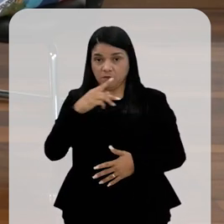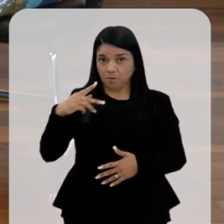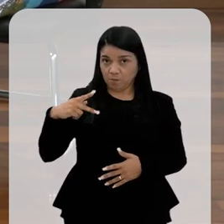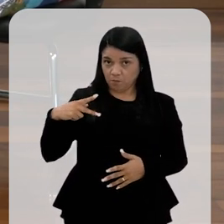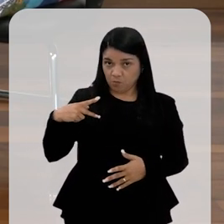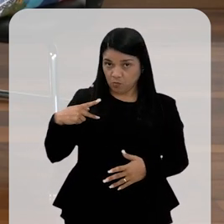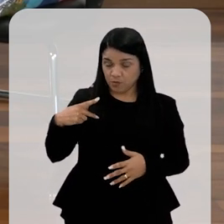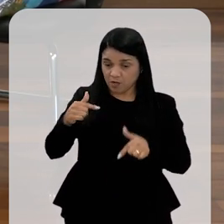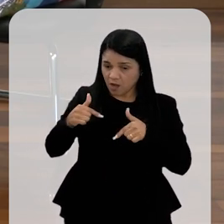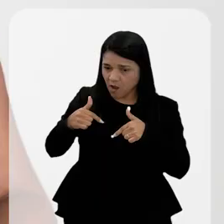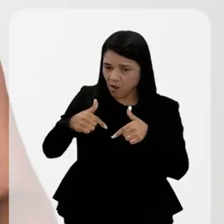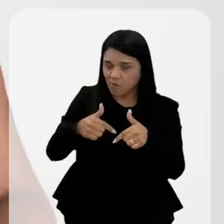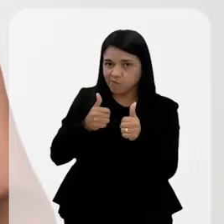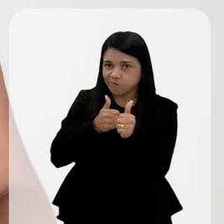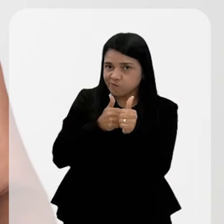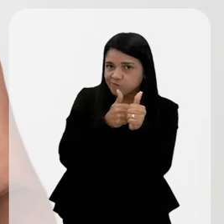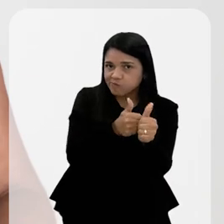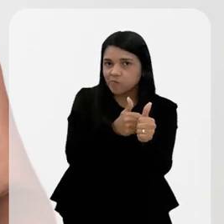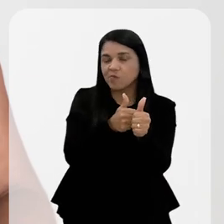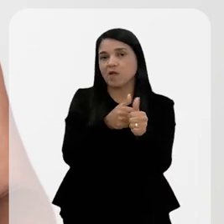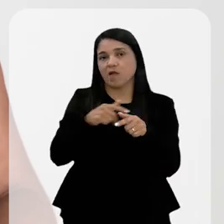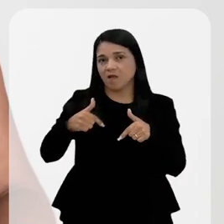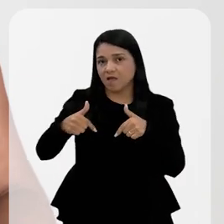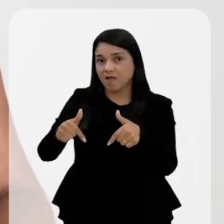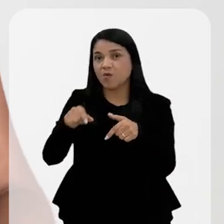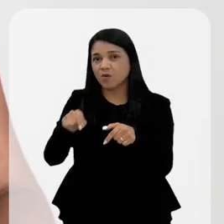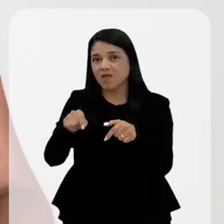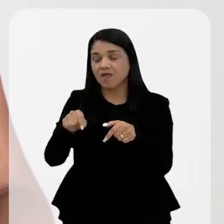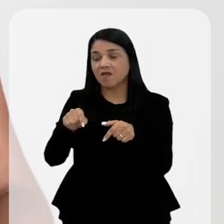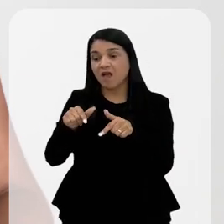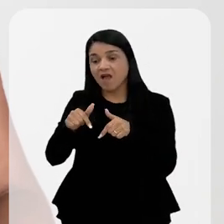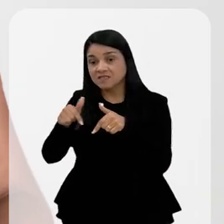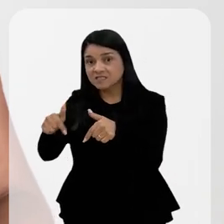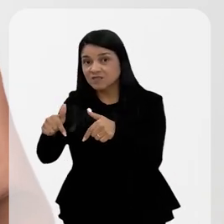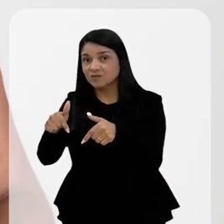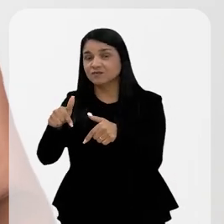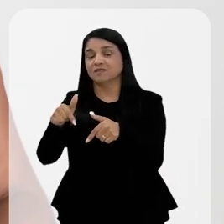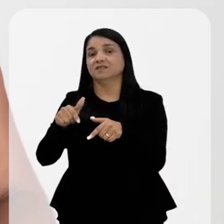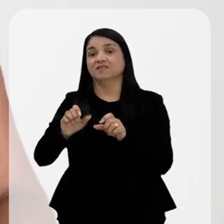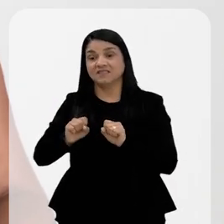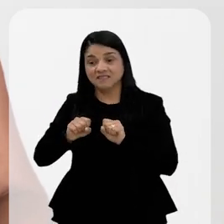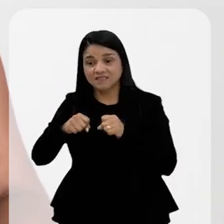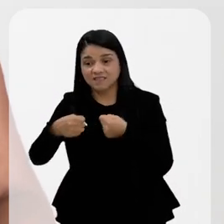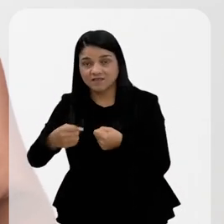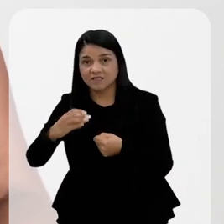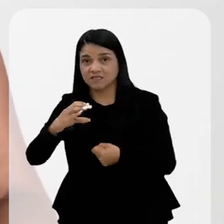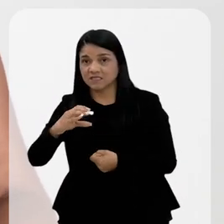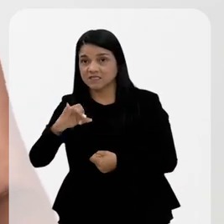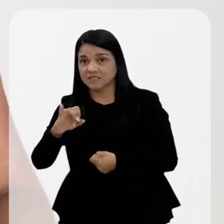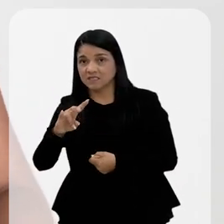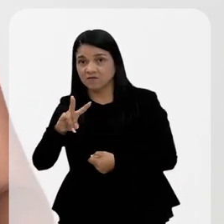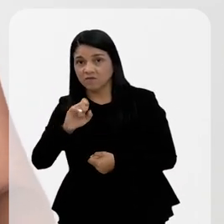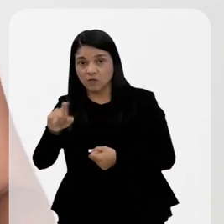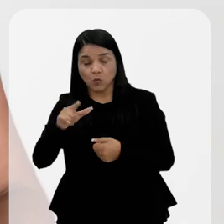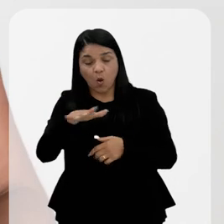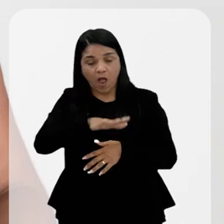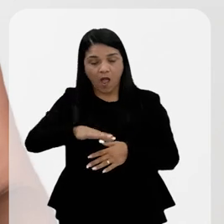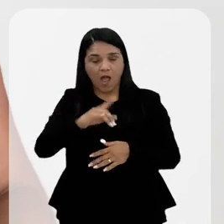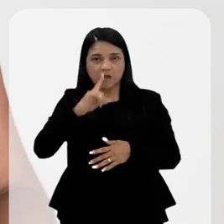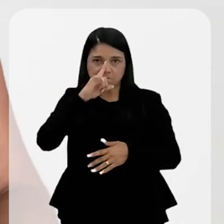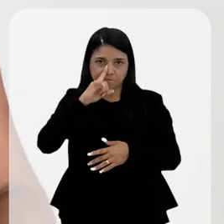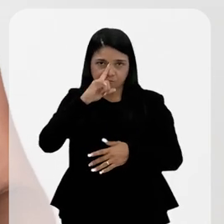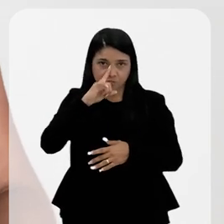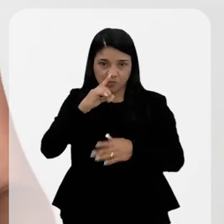acompanhou em todas essas missões foi a ação da Defesa Civil interditando casas em áreas de risco.